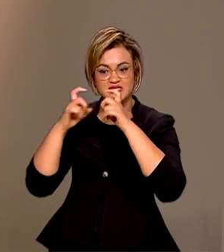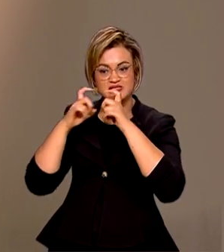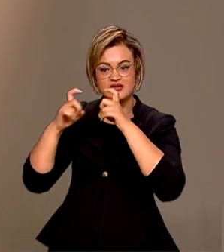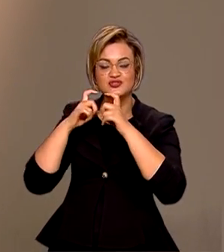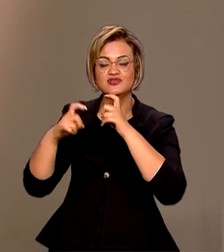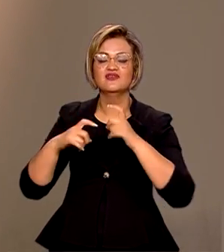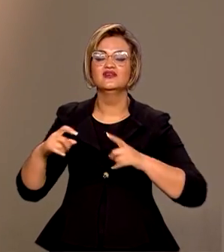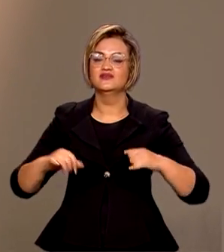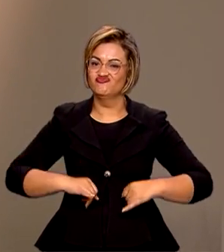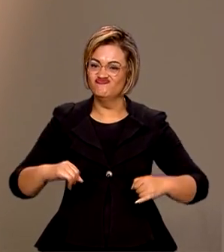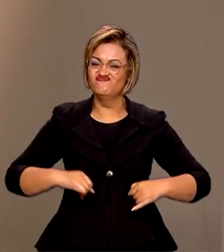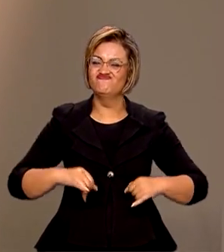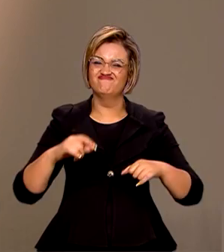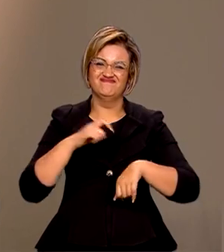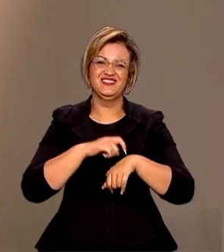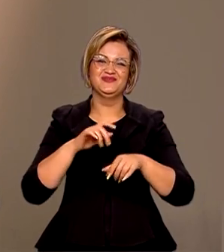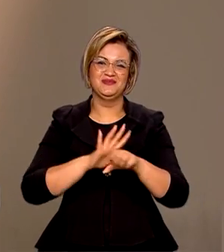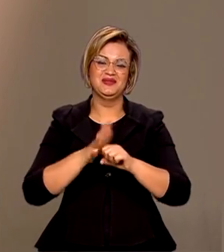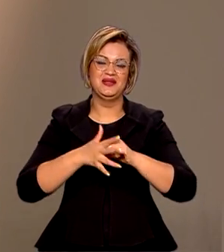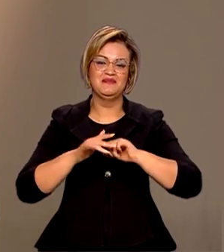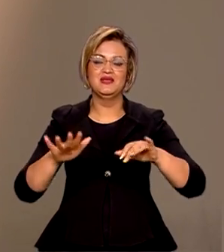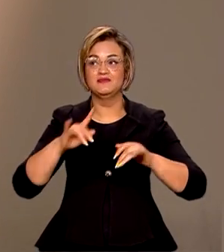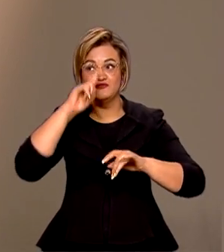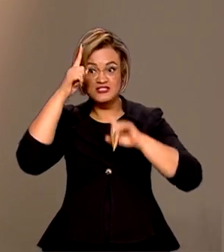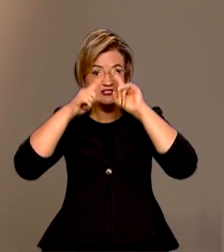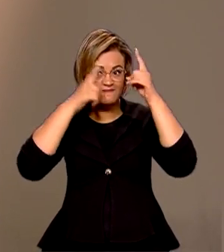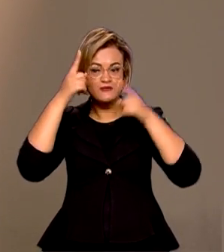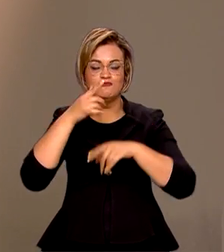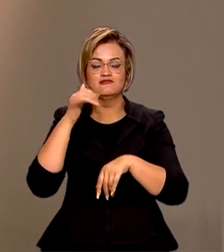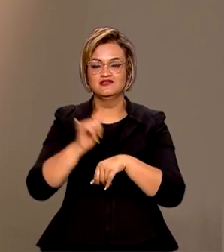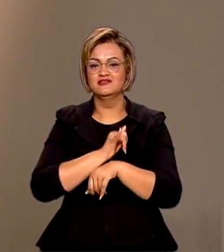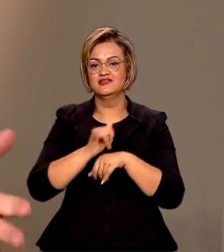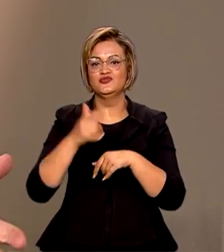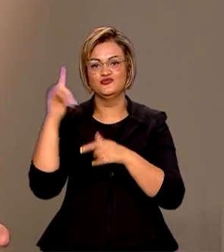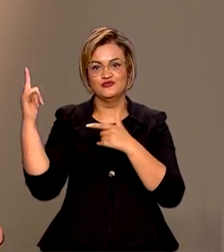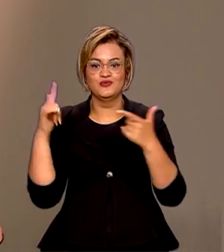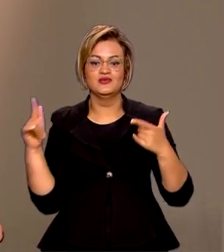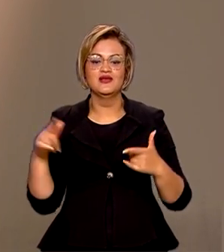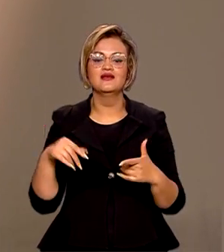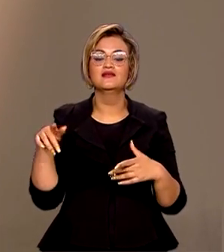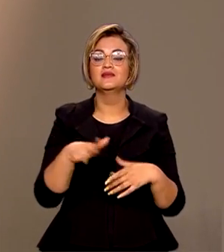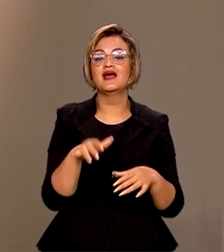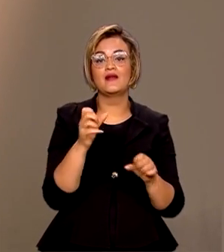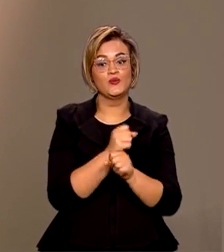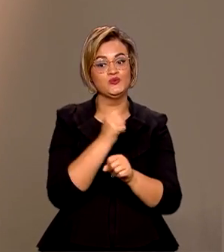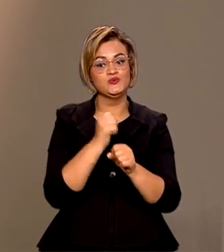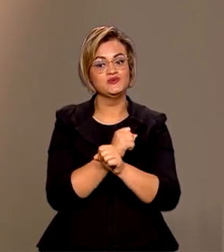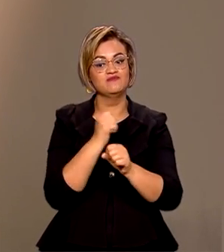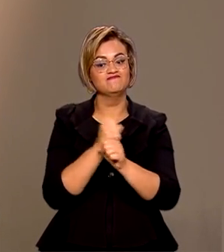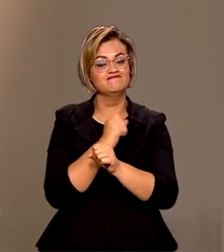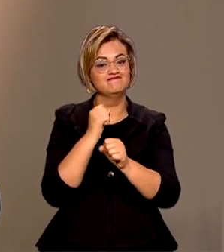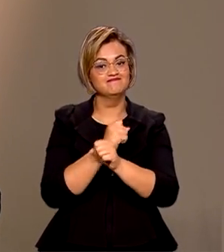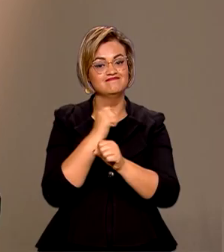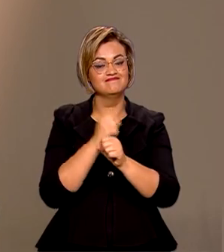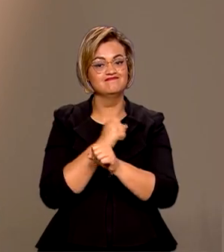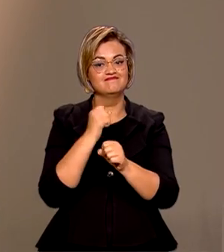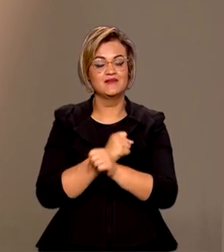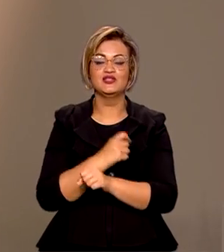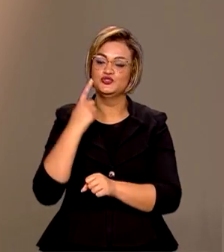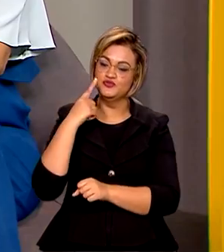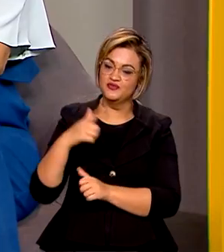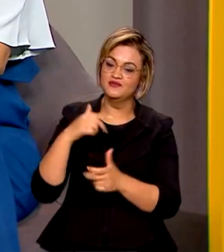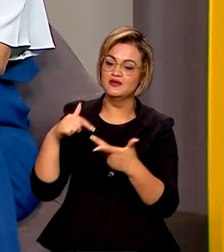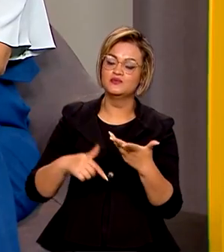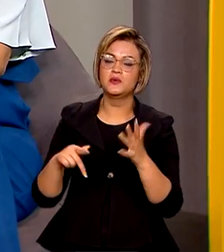sofreu muito durante a pandemia. As pessoas se reinventaram, né? E também a construção civil, como nós vimos também, os programas do